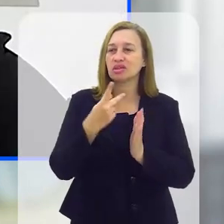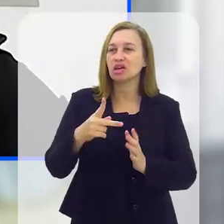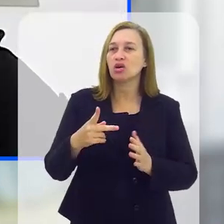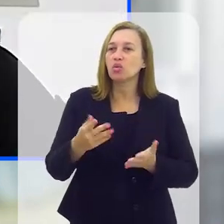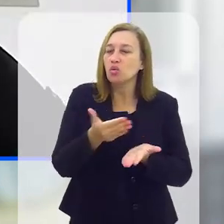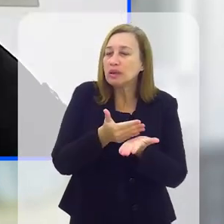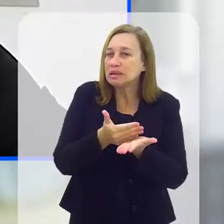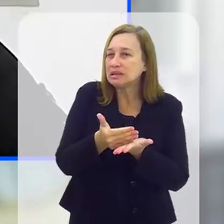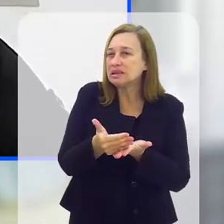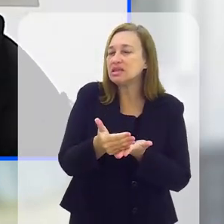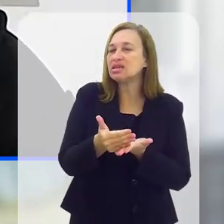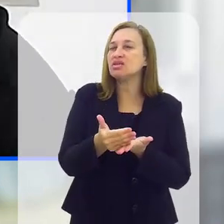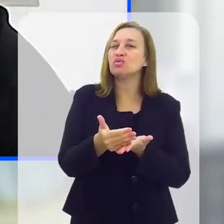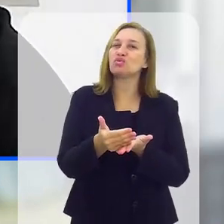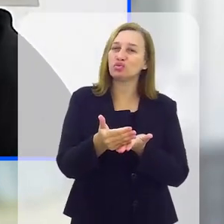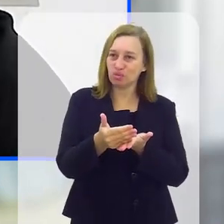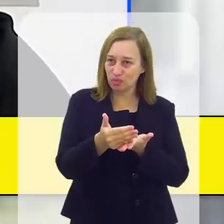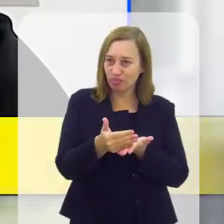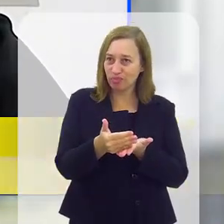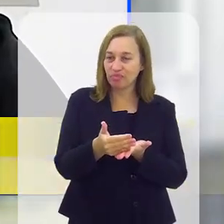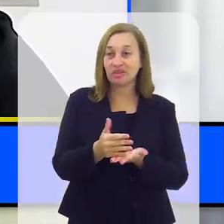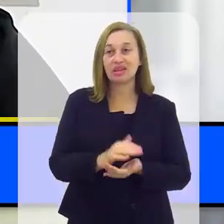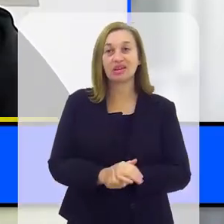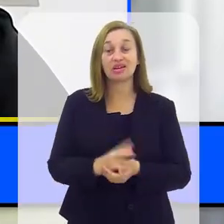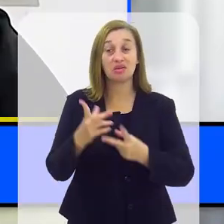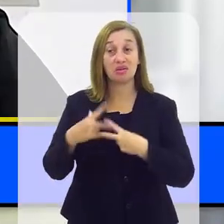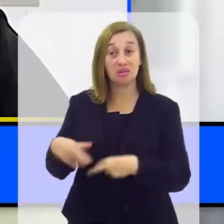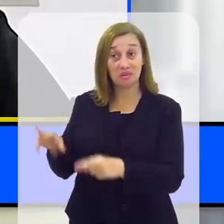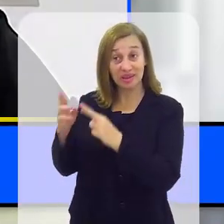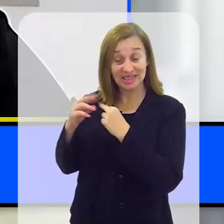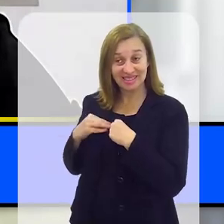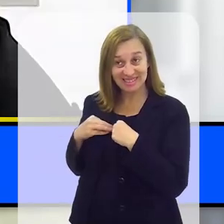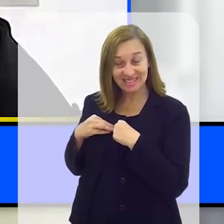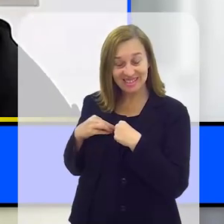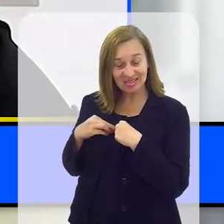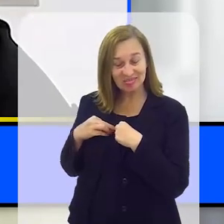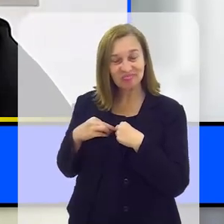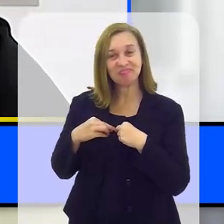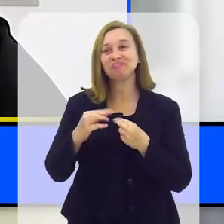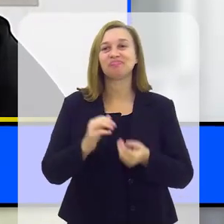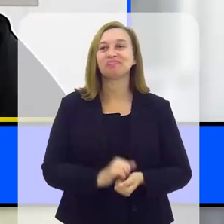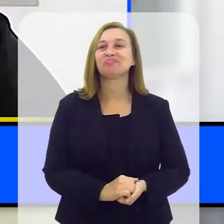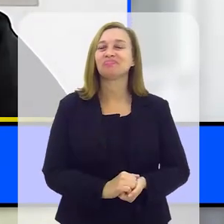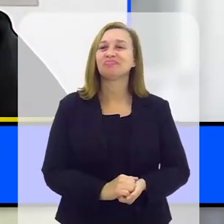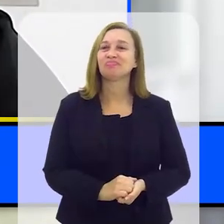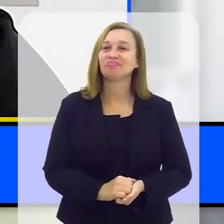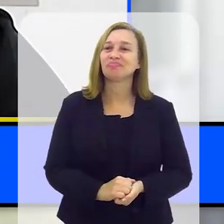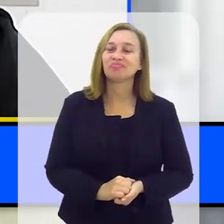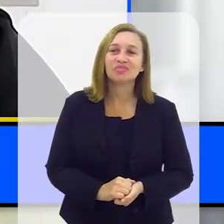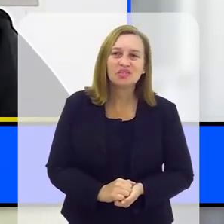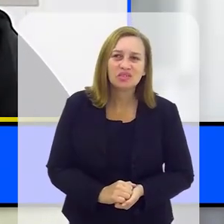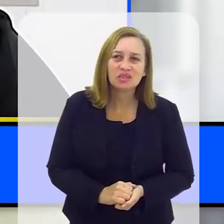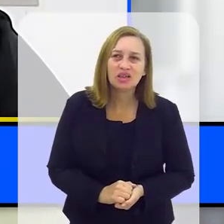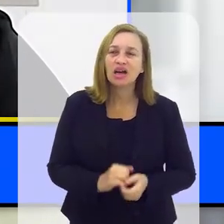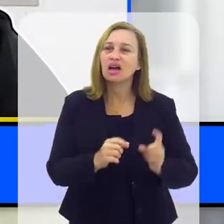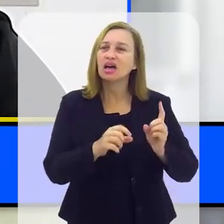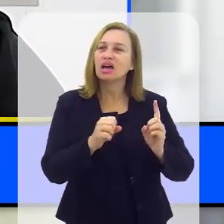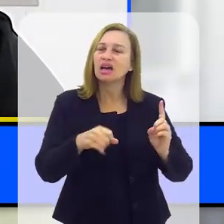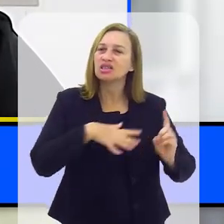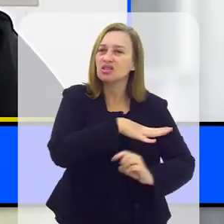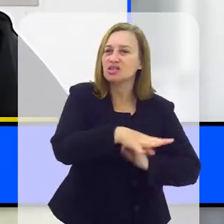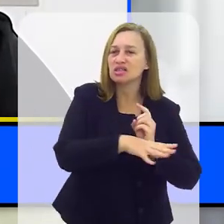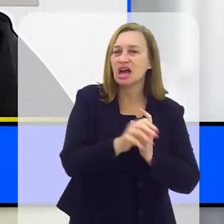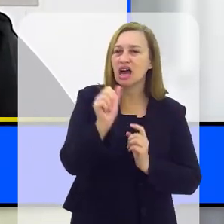O início foi quando fomos presenteados com a assistente